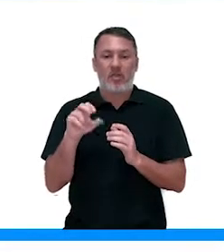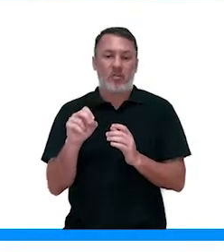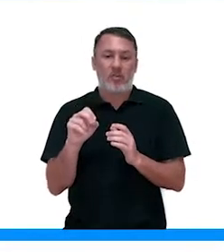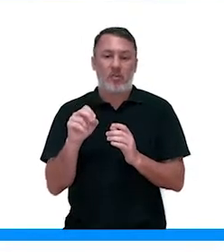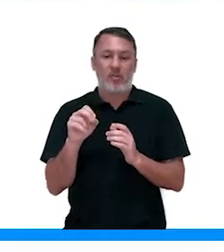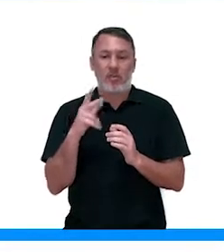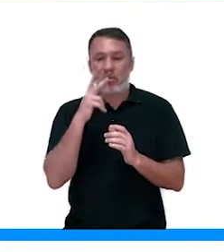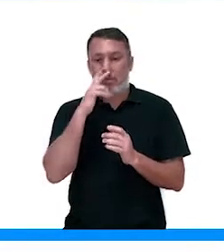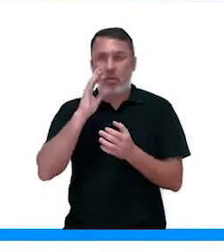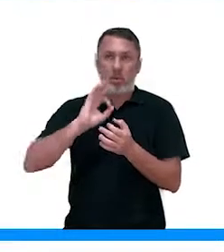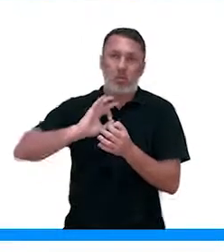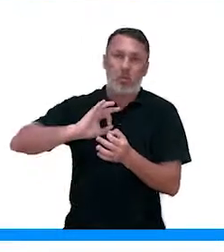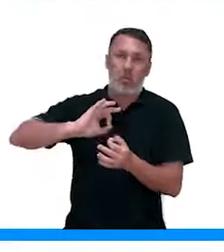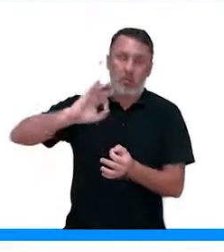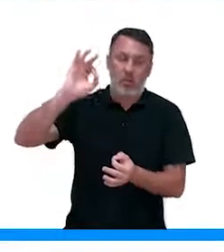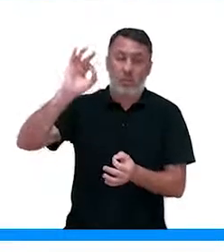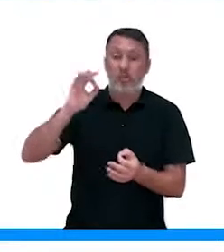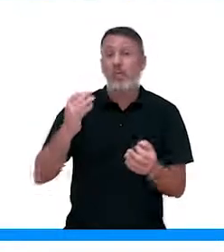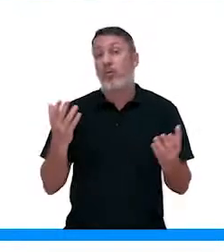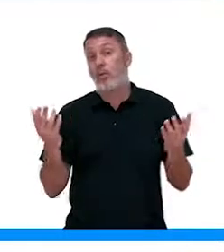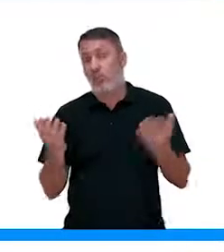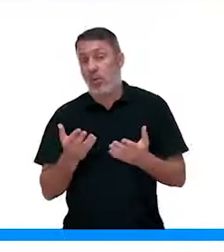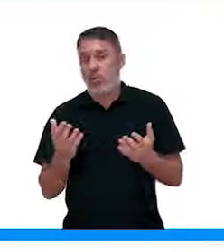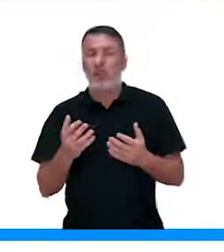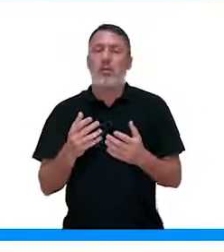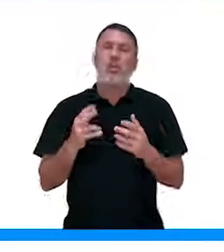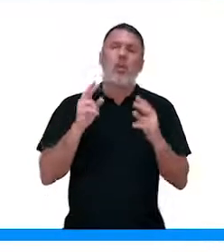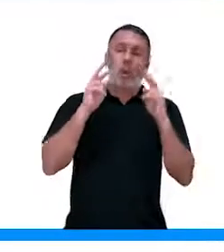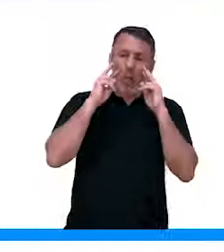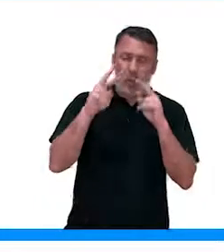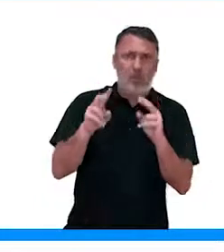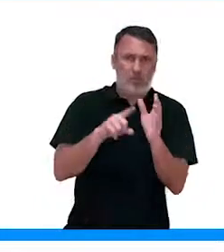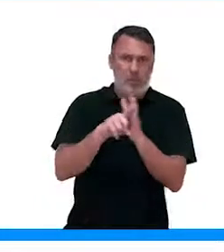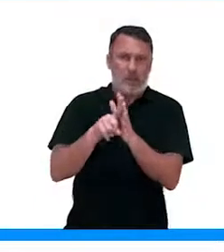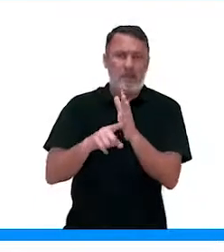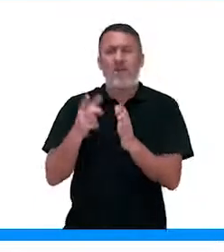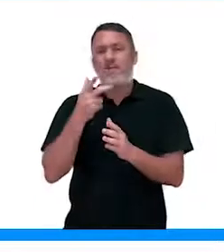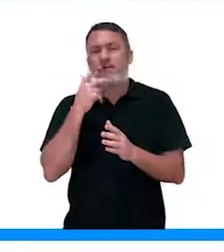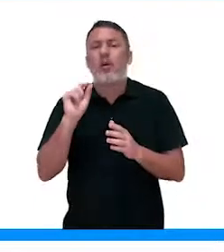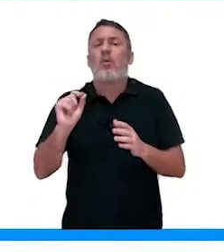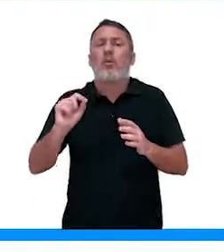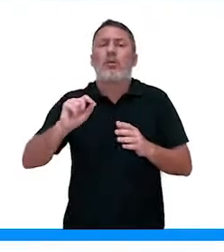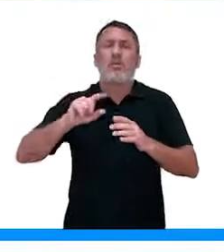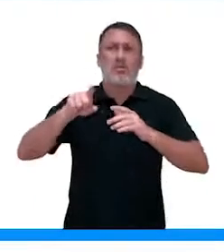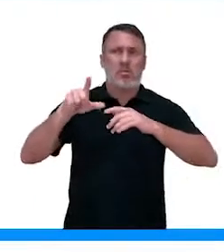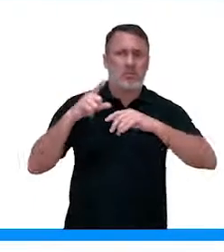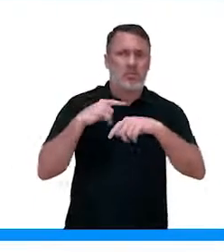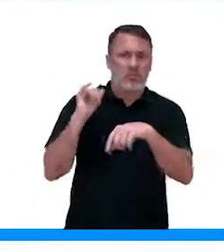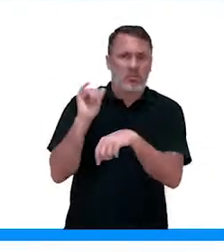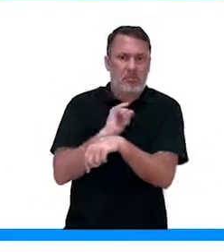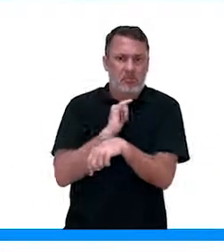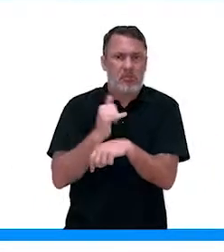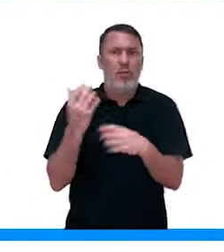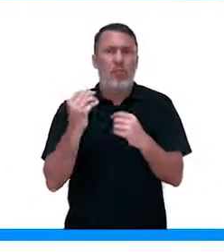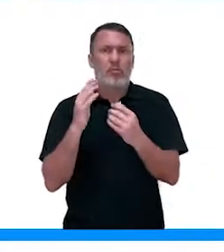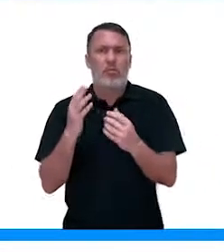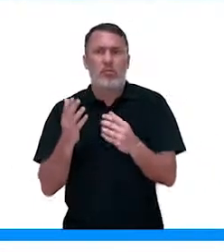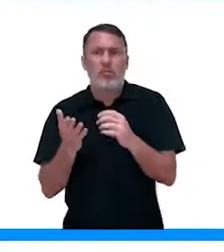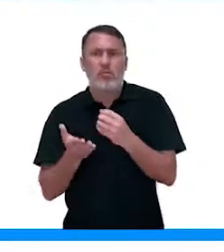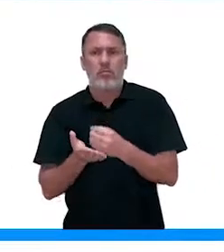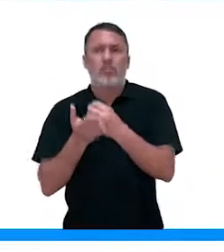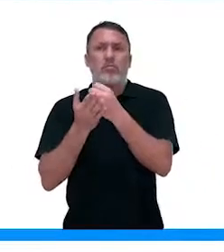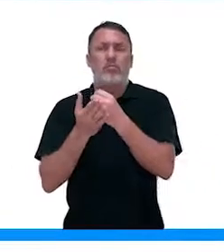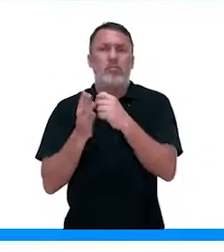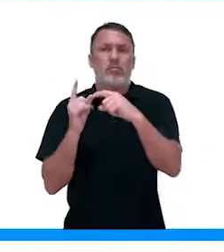alguns metros de altura. Atualmente, eles consideram essa alternativa, né? A